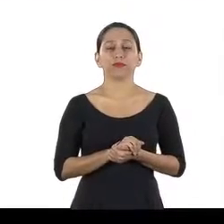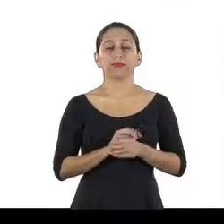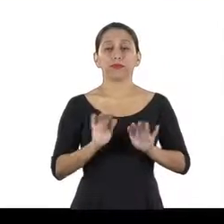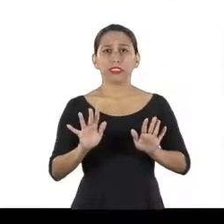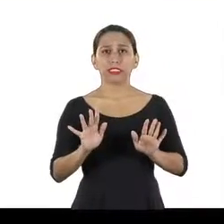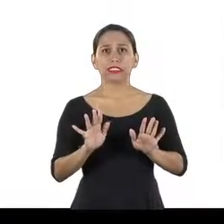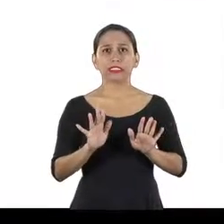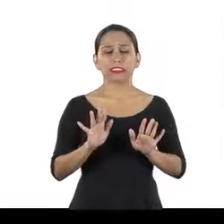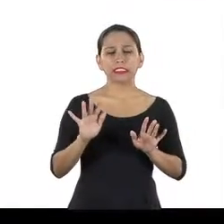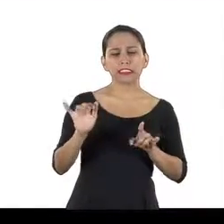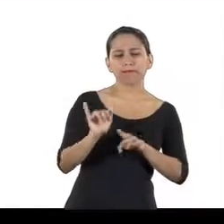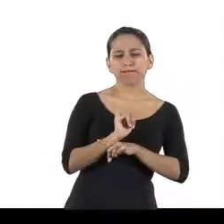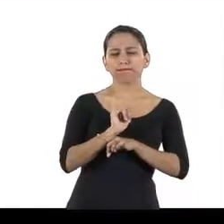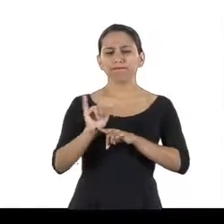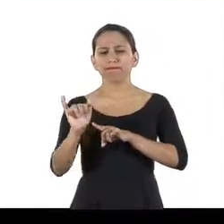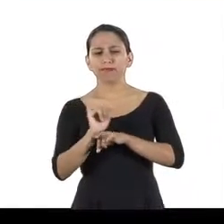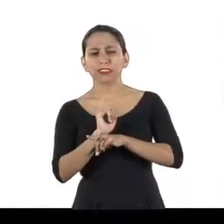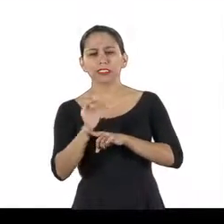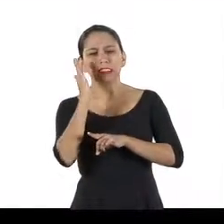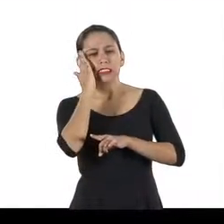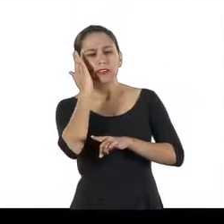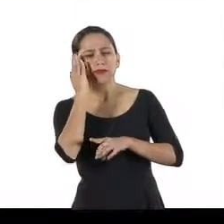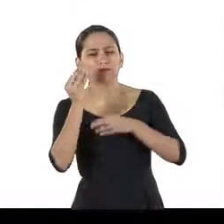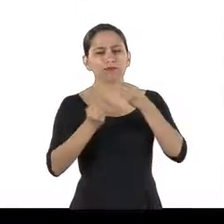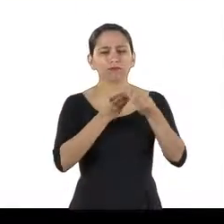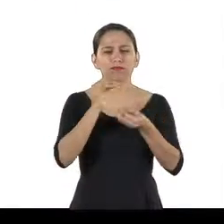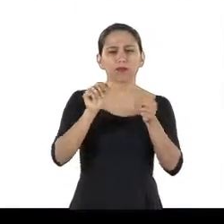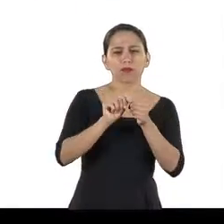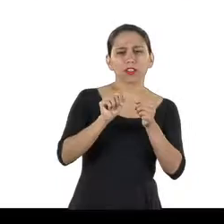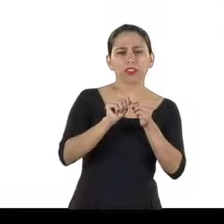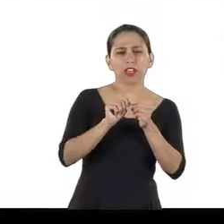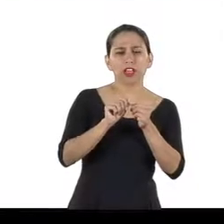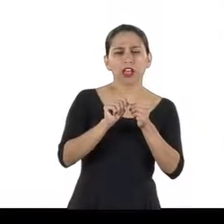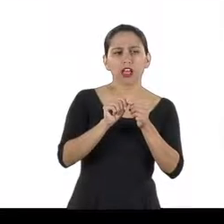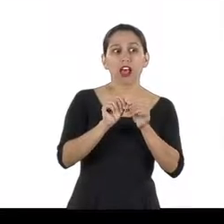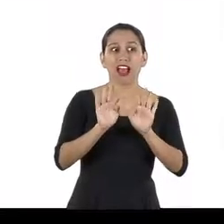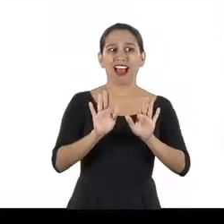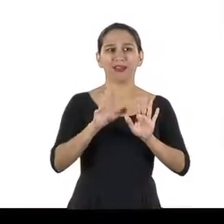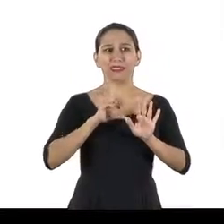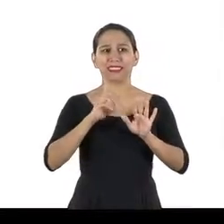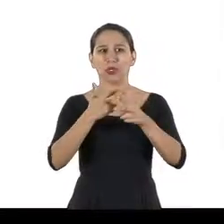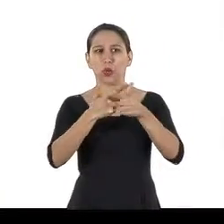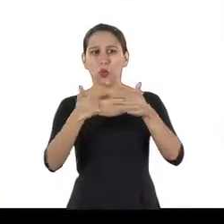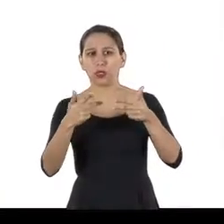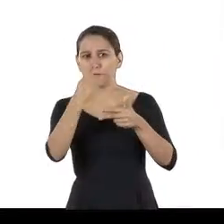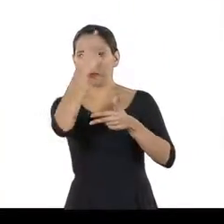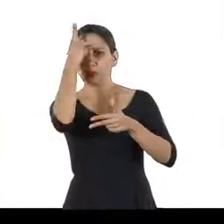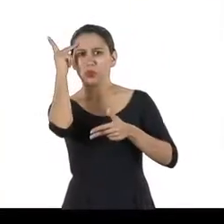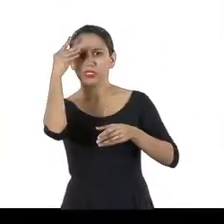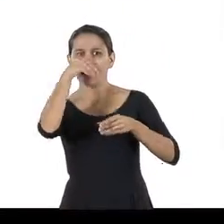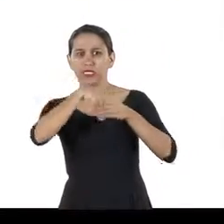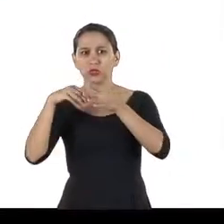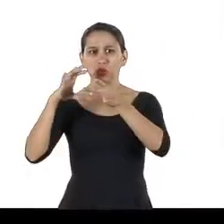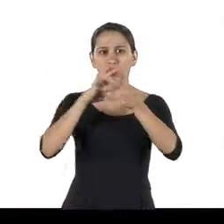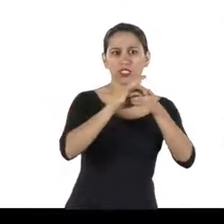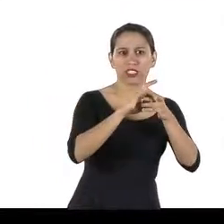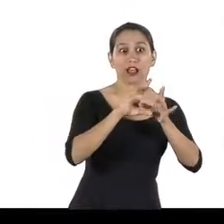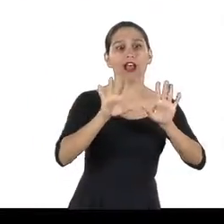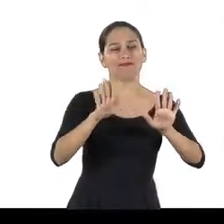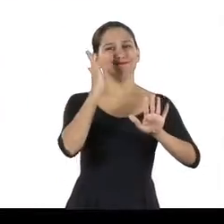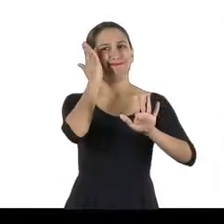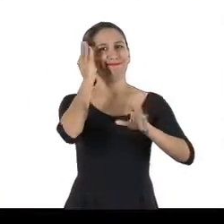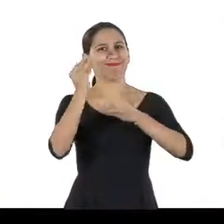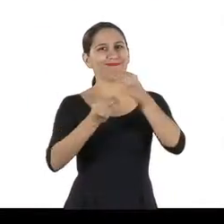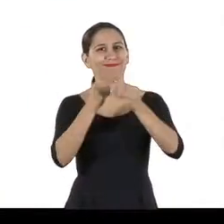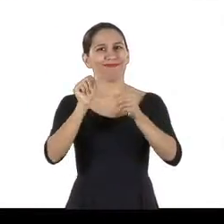Dar um jeitinho, sobretudo quando se lida com outras vidas, não pode ser uma opção. Eu estou aqui com a Regina Freitas, que é analista de segurança